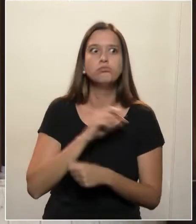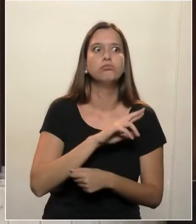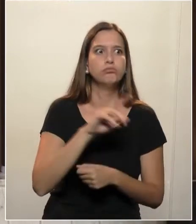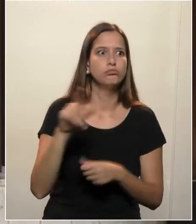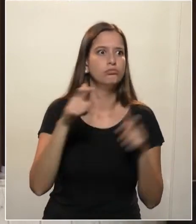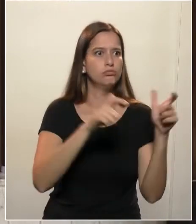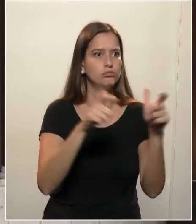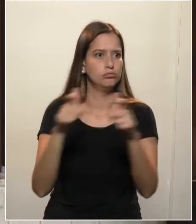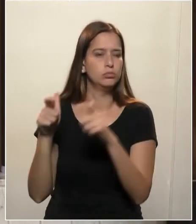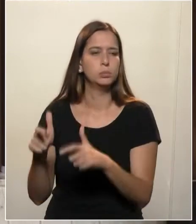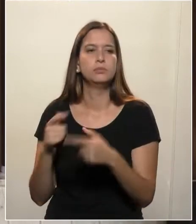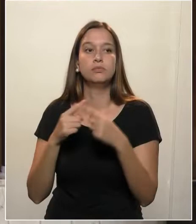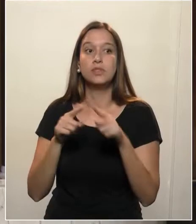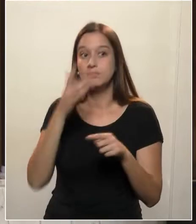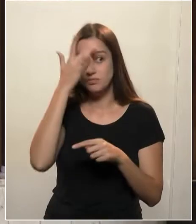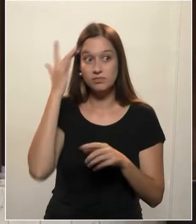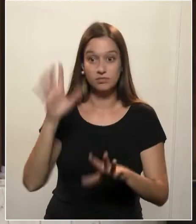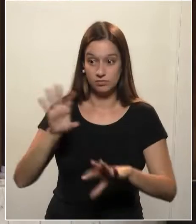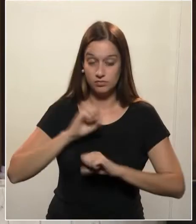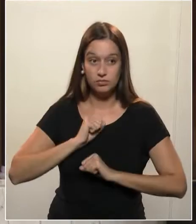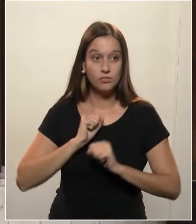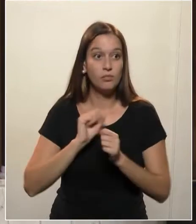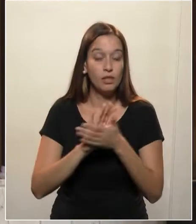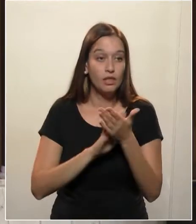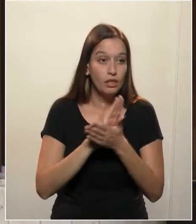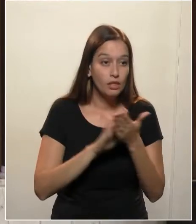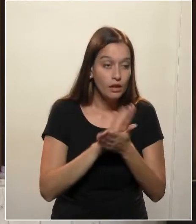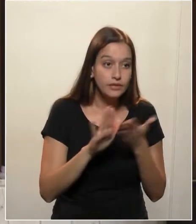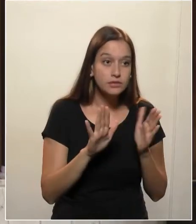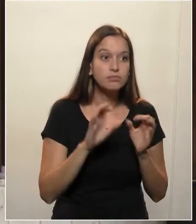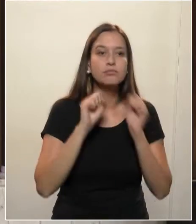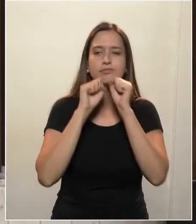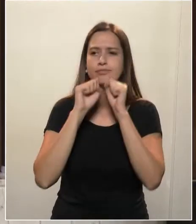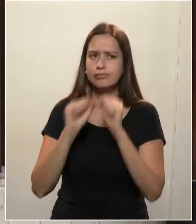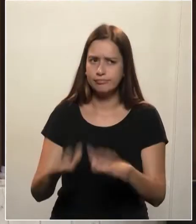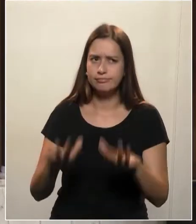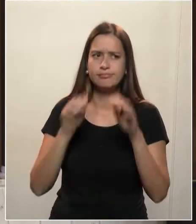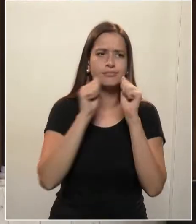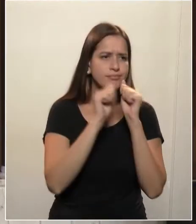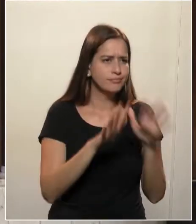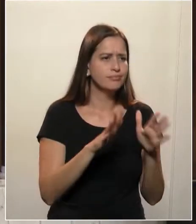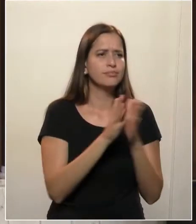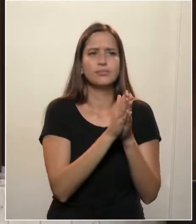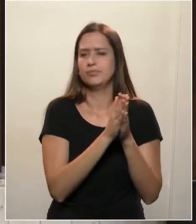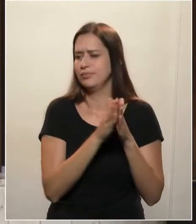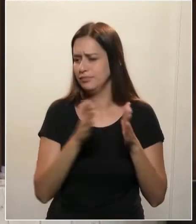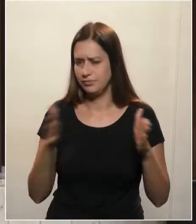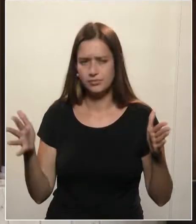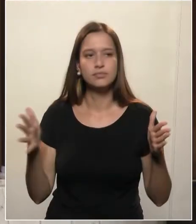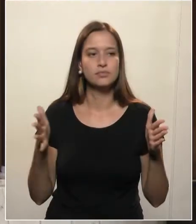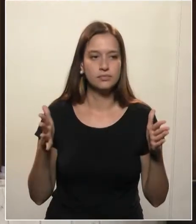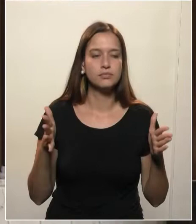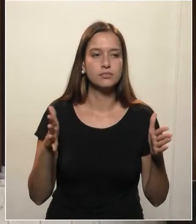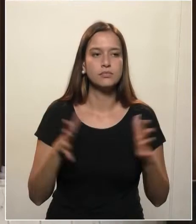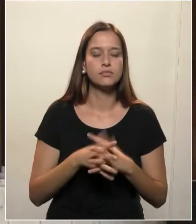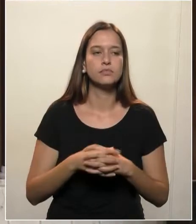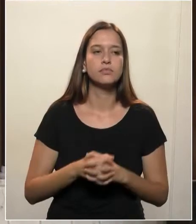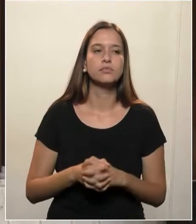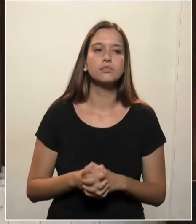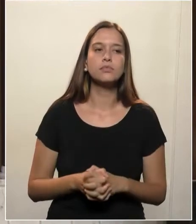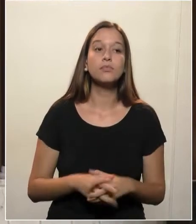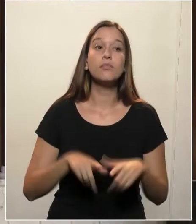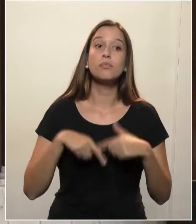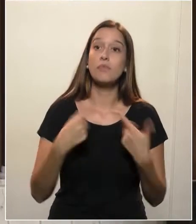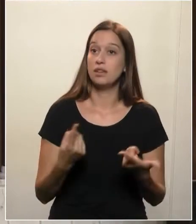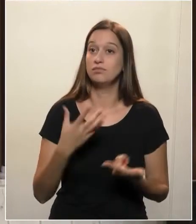o vírus durante todo esse período e provavelmente sem nenhum sintoma